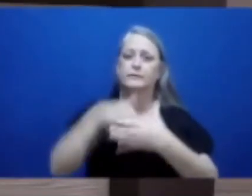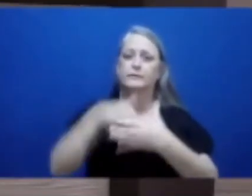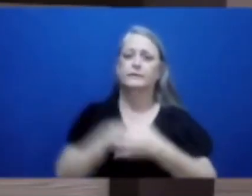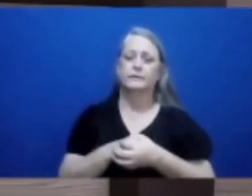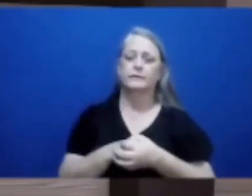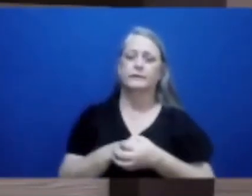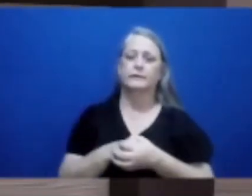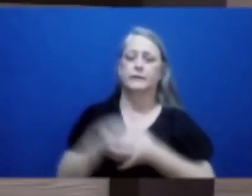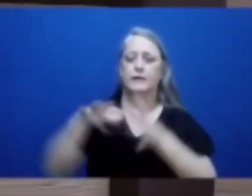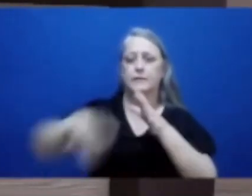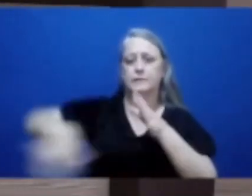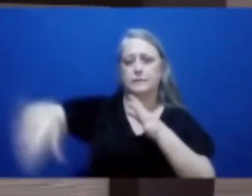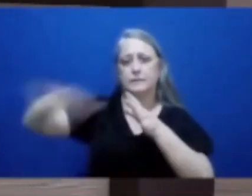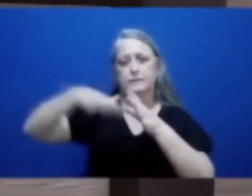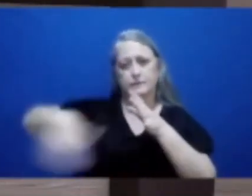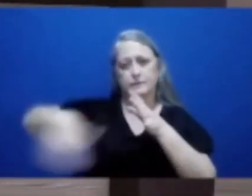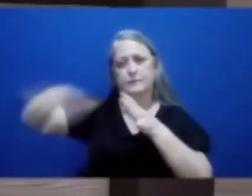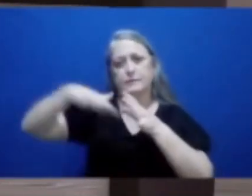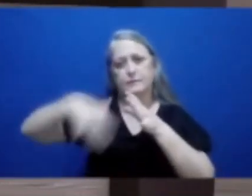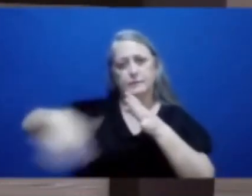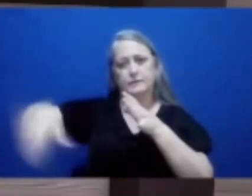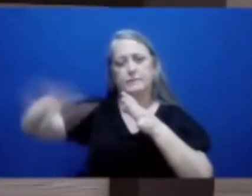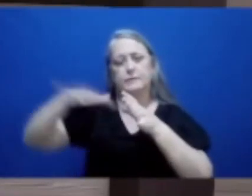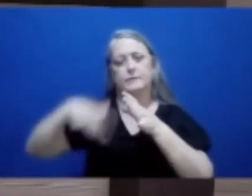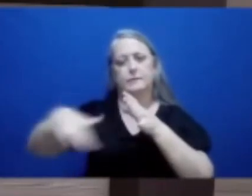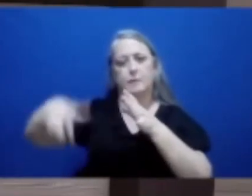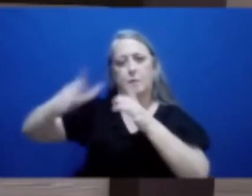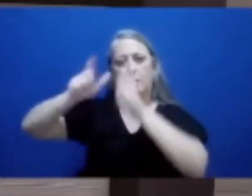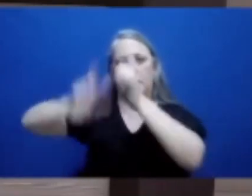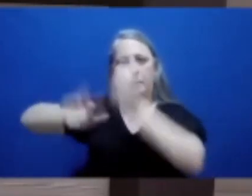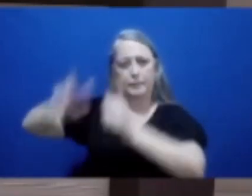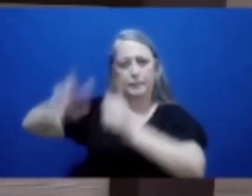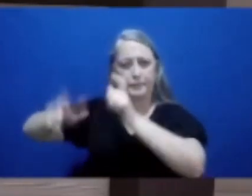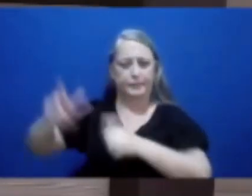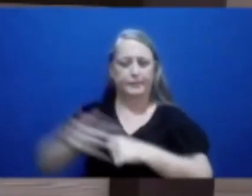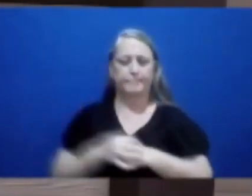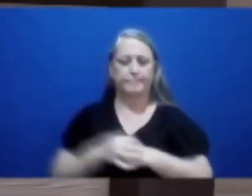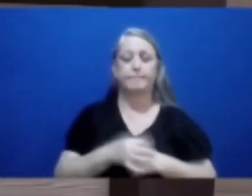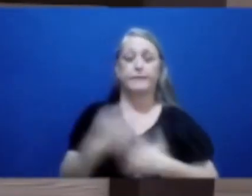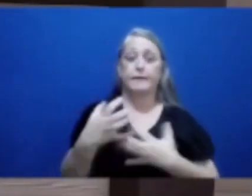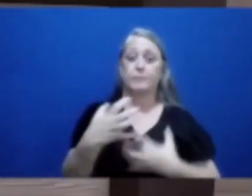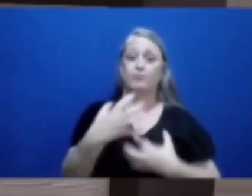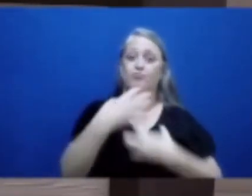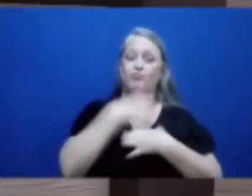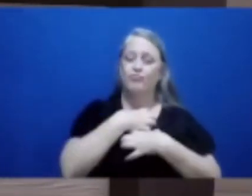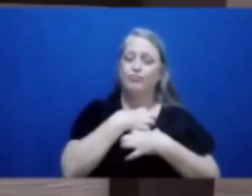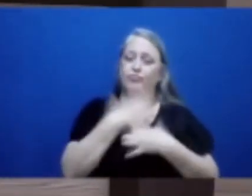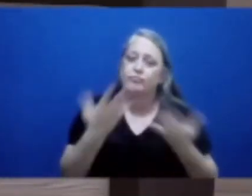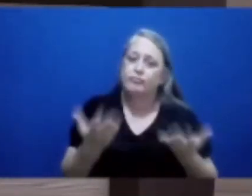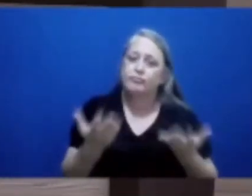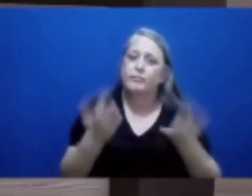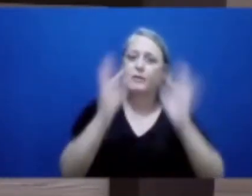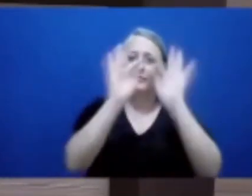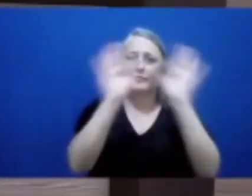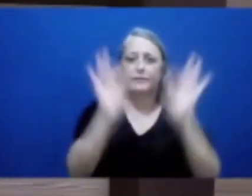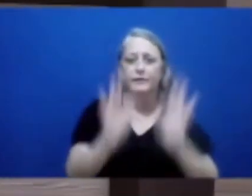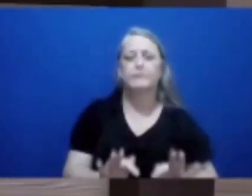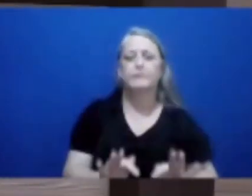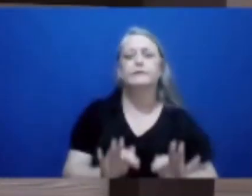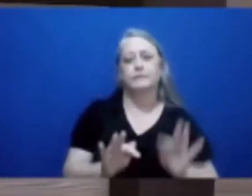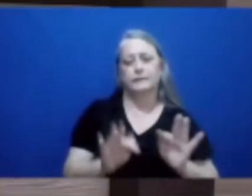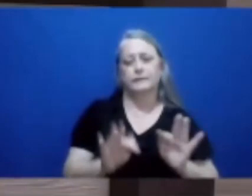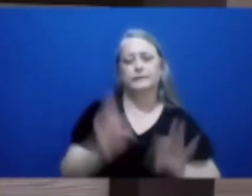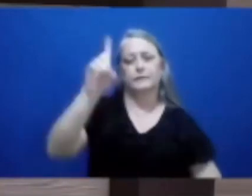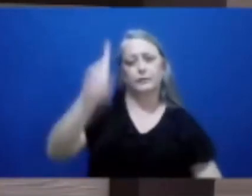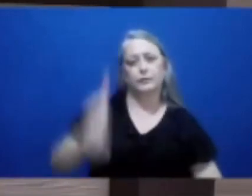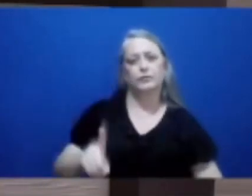que está aqui, parte delas nesta noite. Eu me sinto feliz em dizer que sou vereador de direita. E é um